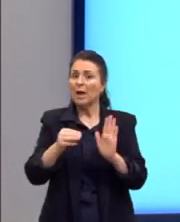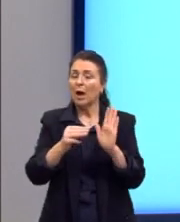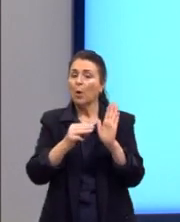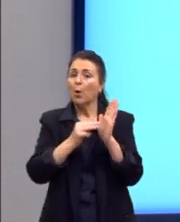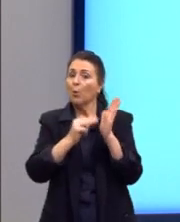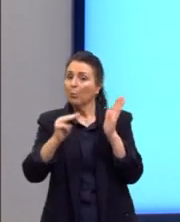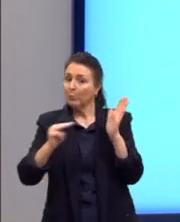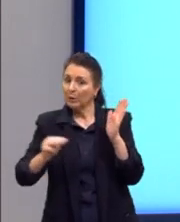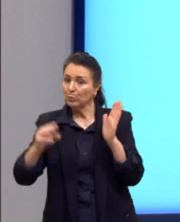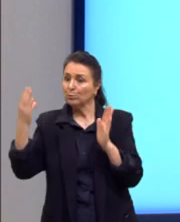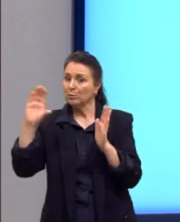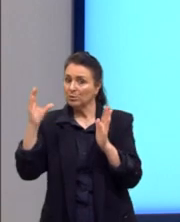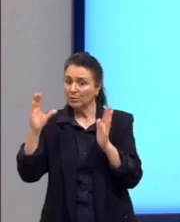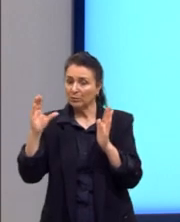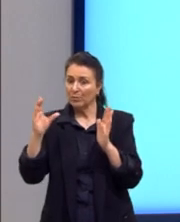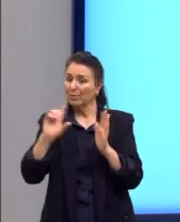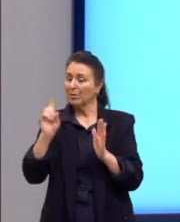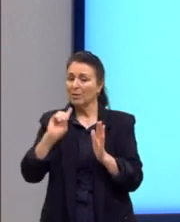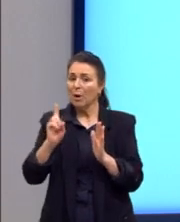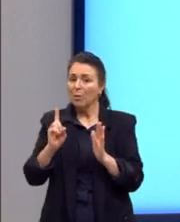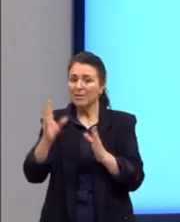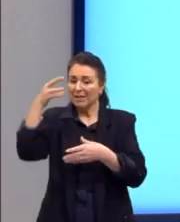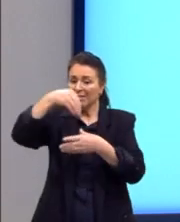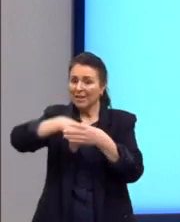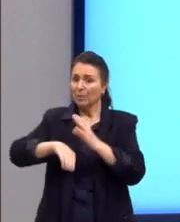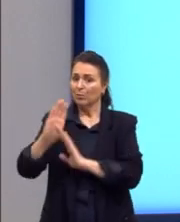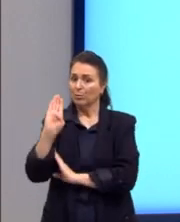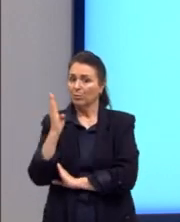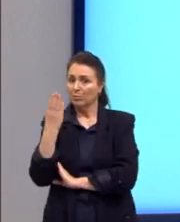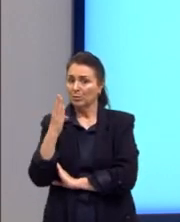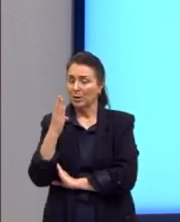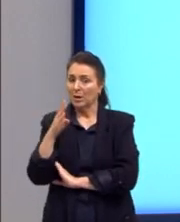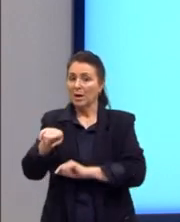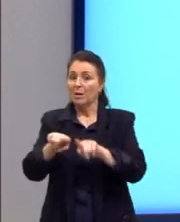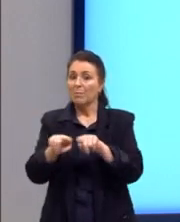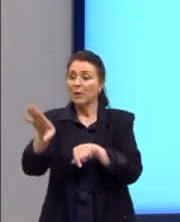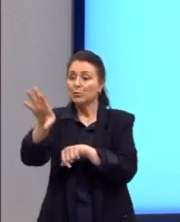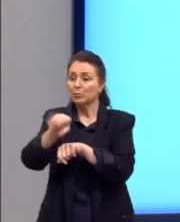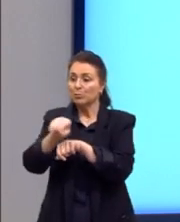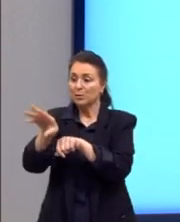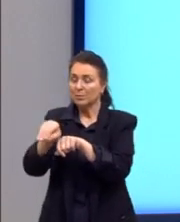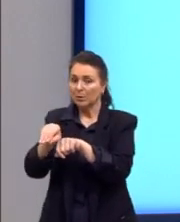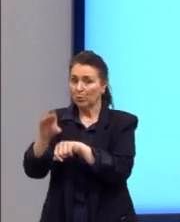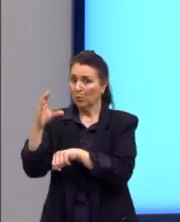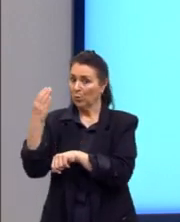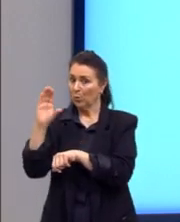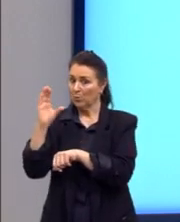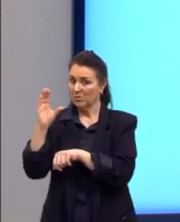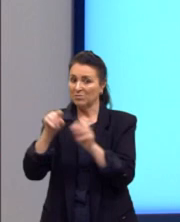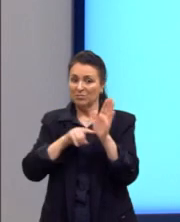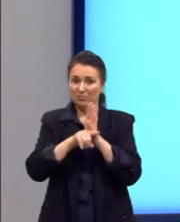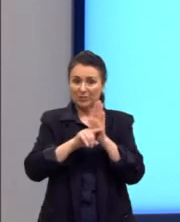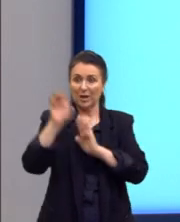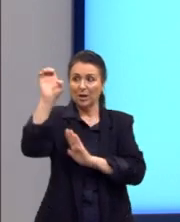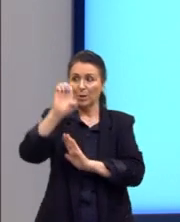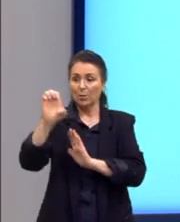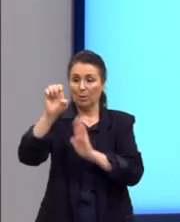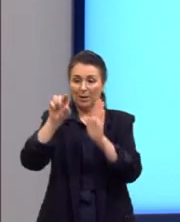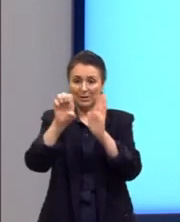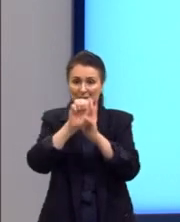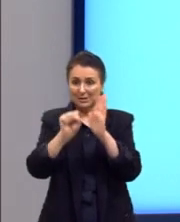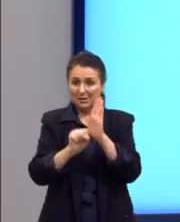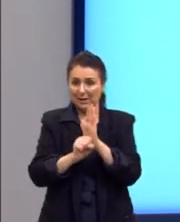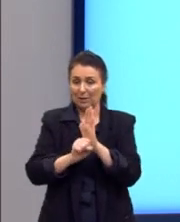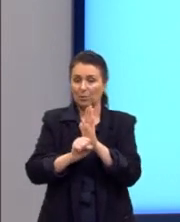está validado pela biologia. Mas o conhecimento que era considerado científico na Europa, no século XIX,